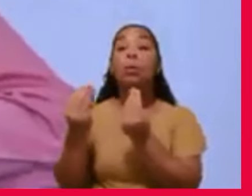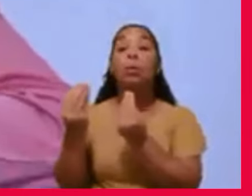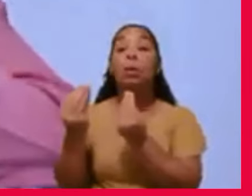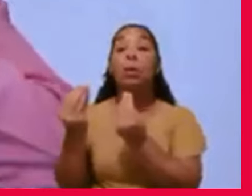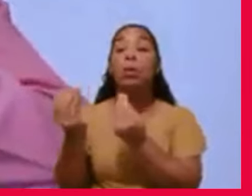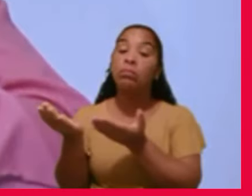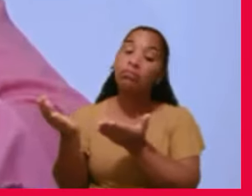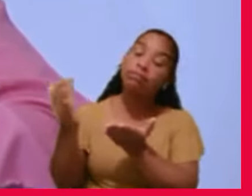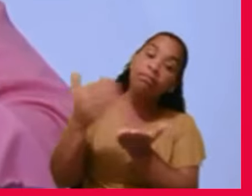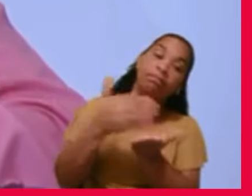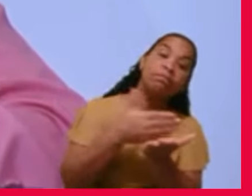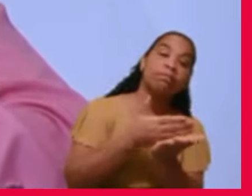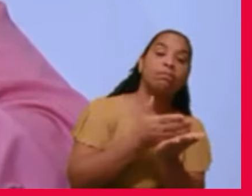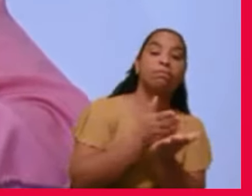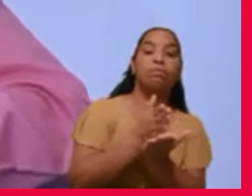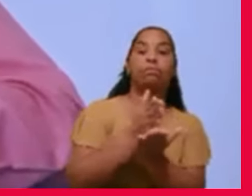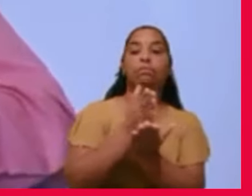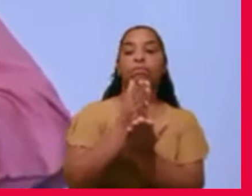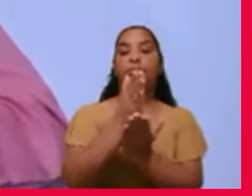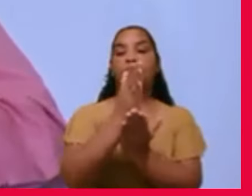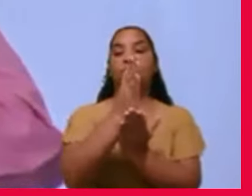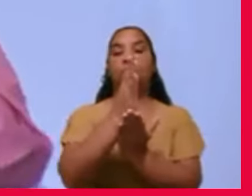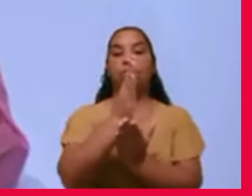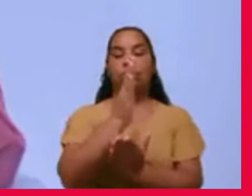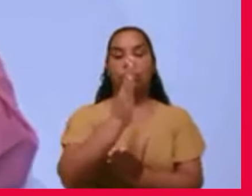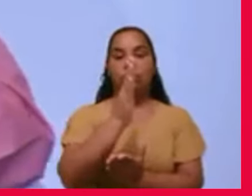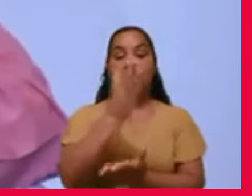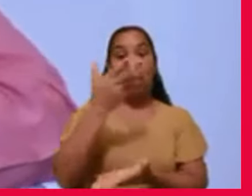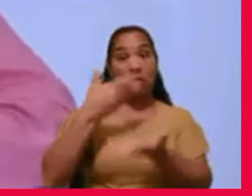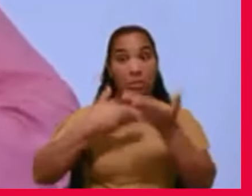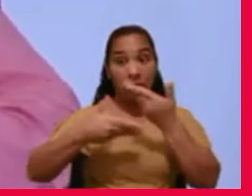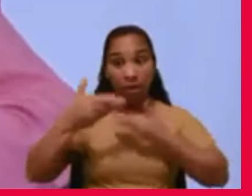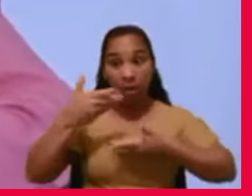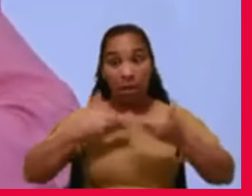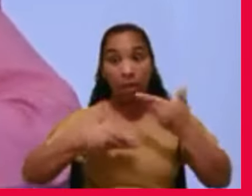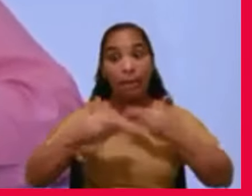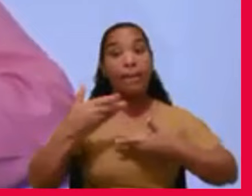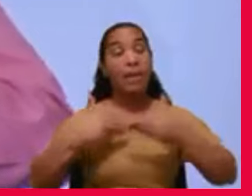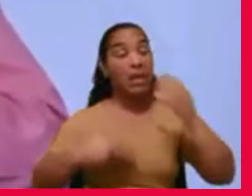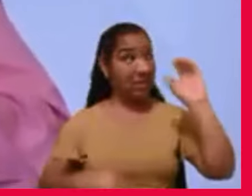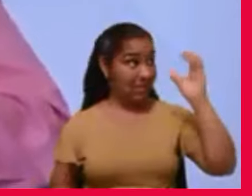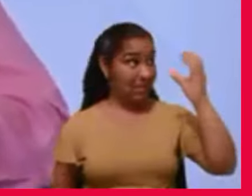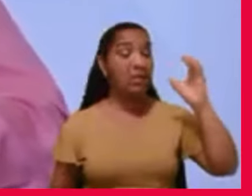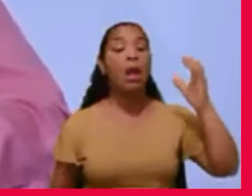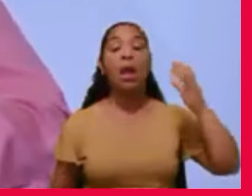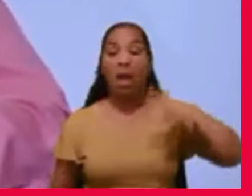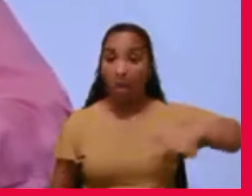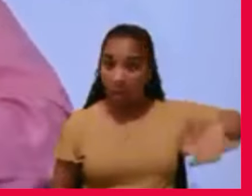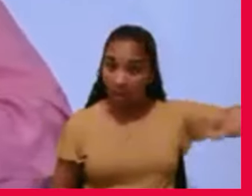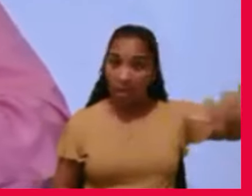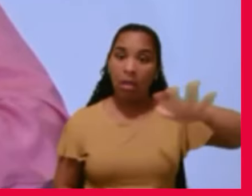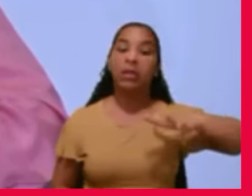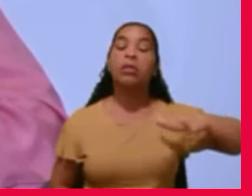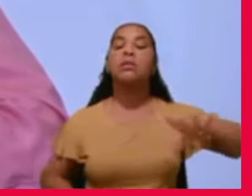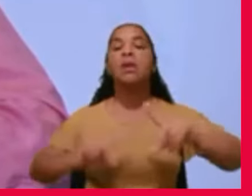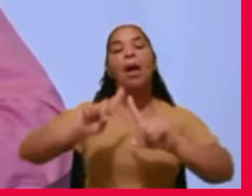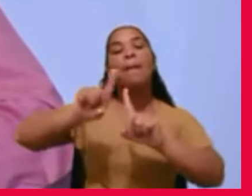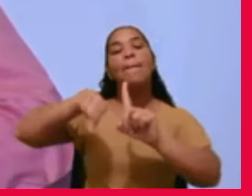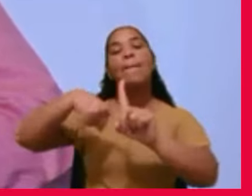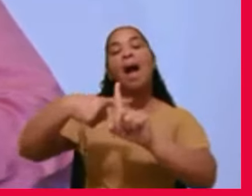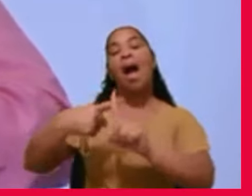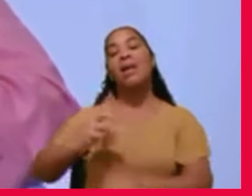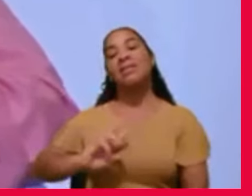a tradição terapêutica da ciência ou as linhas morais da religião.